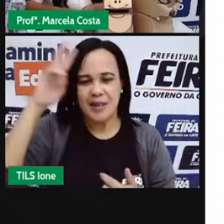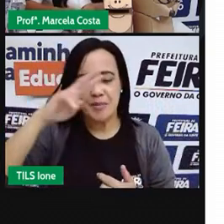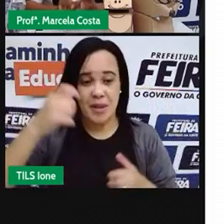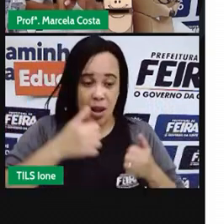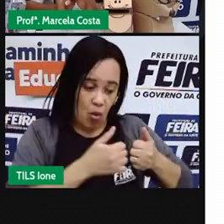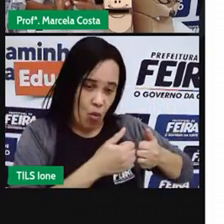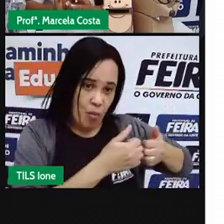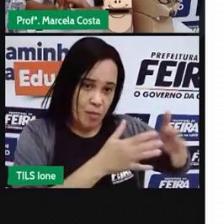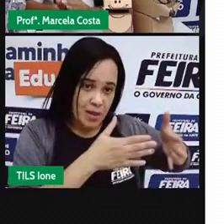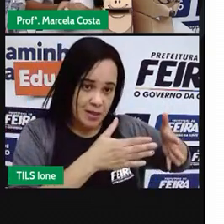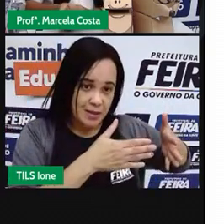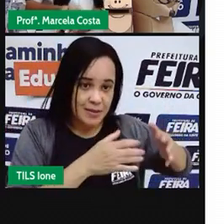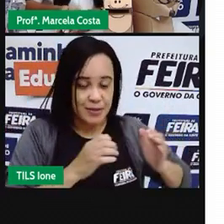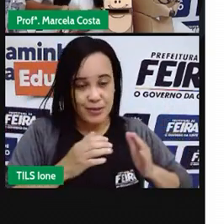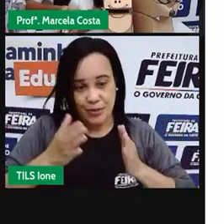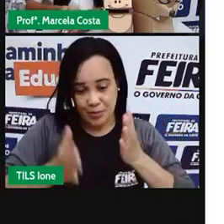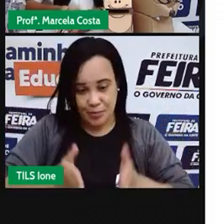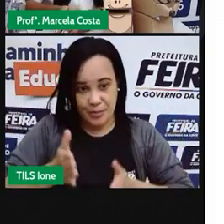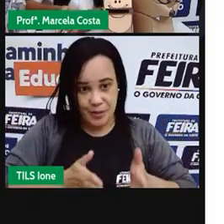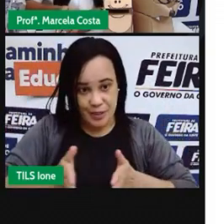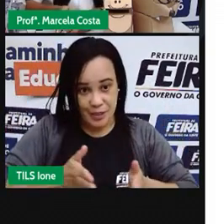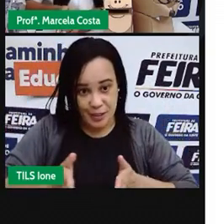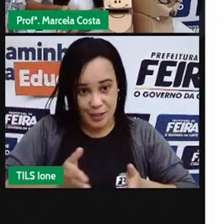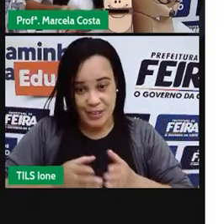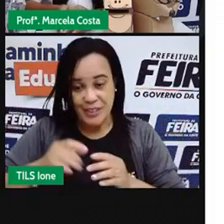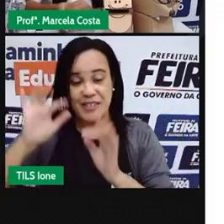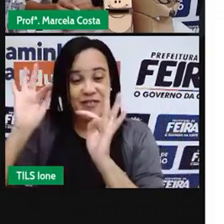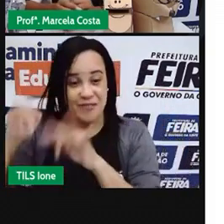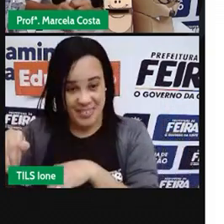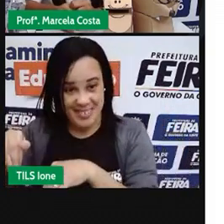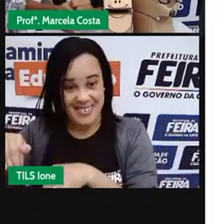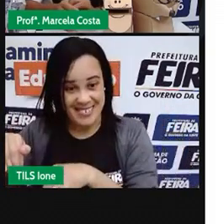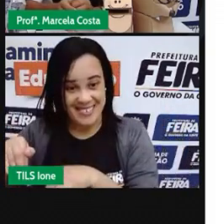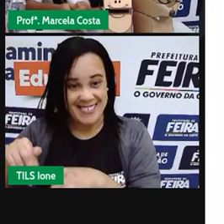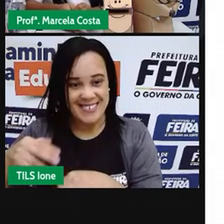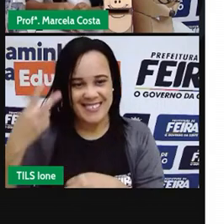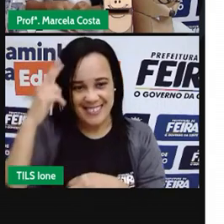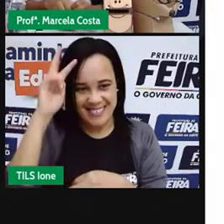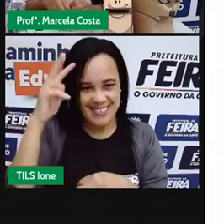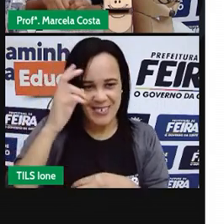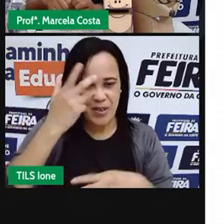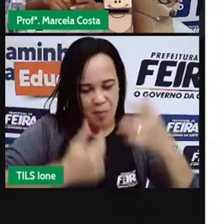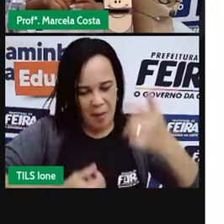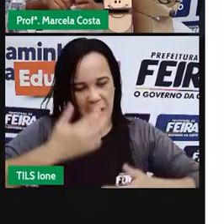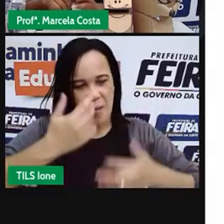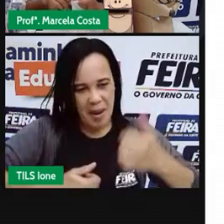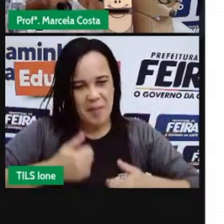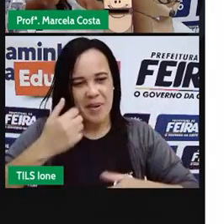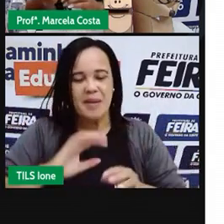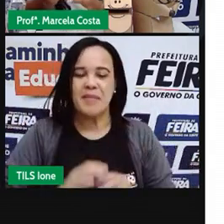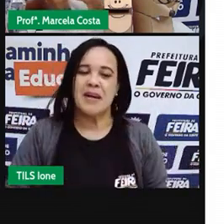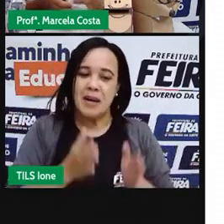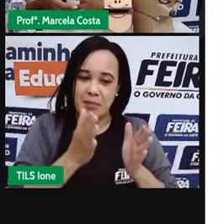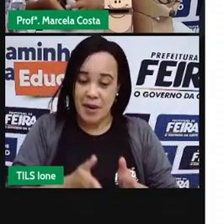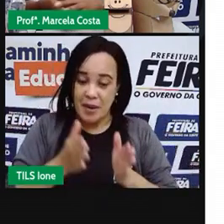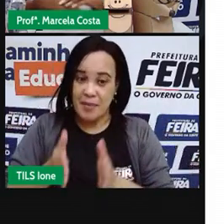no meio e no fim da história. E aí, você vai